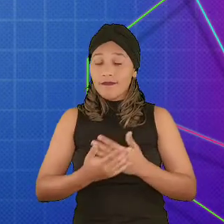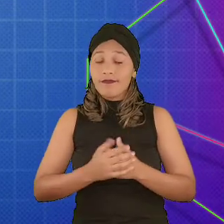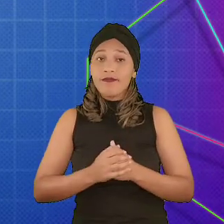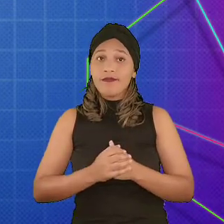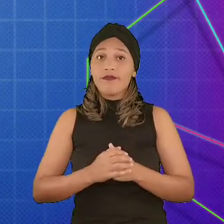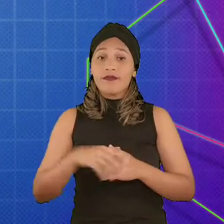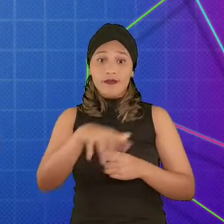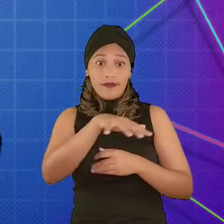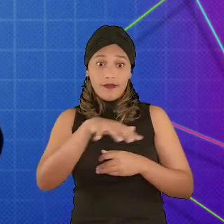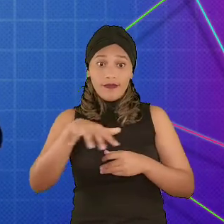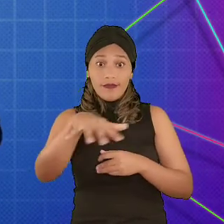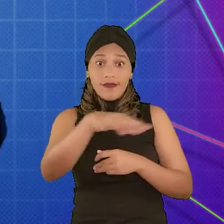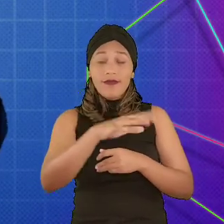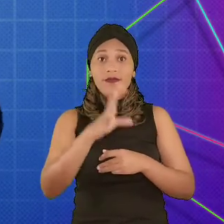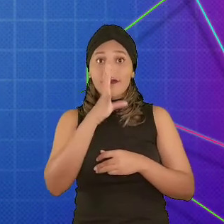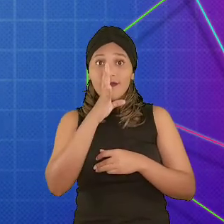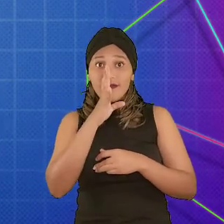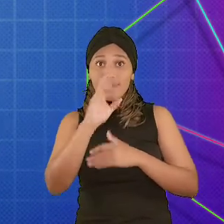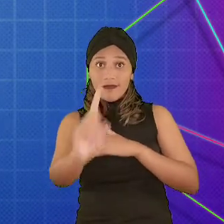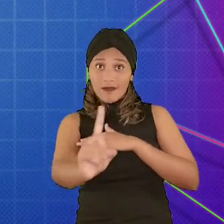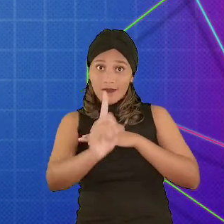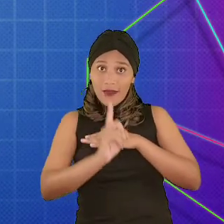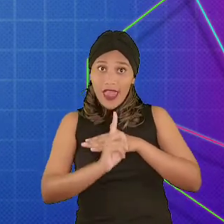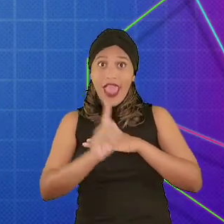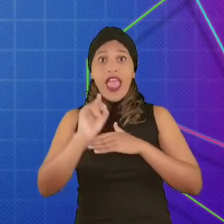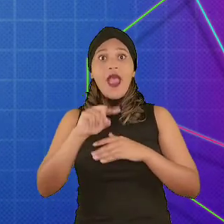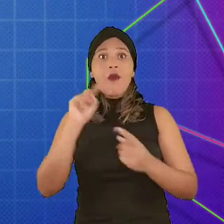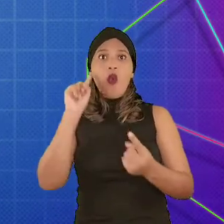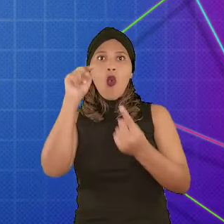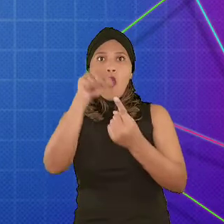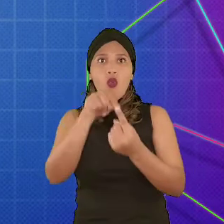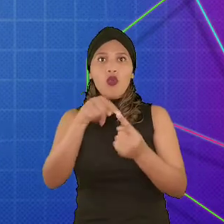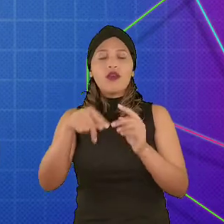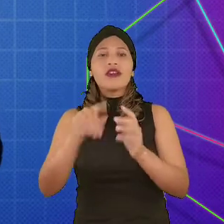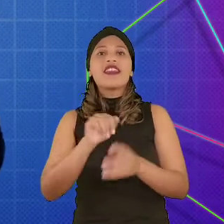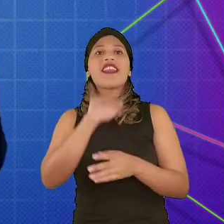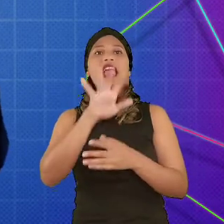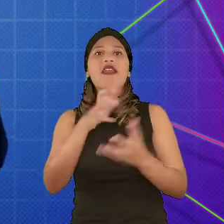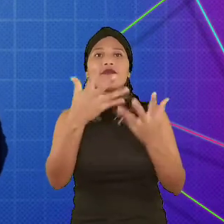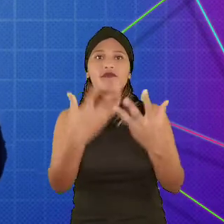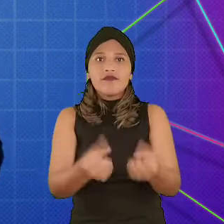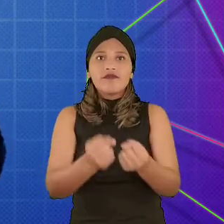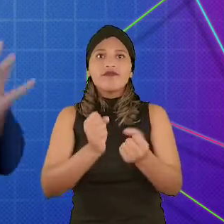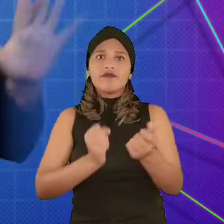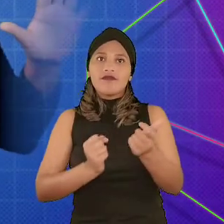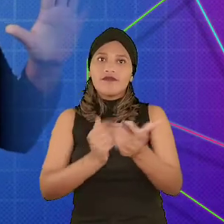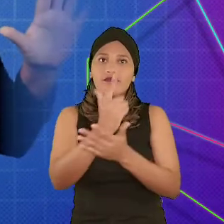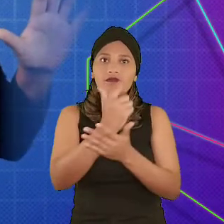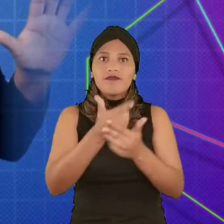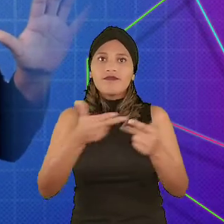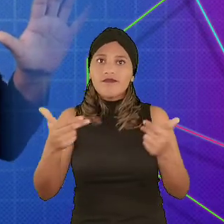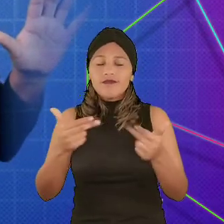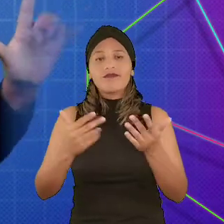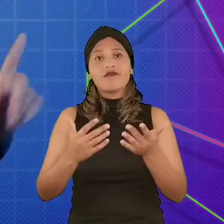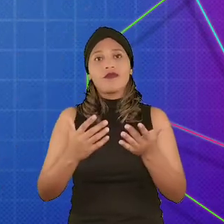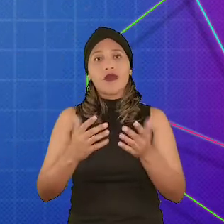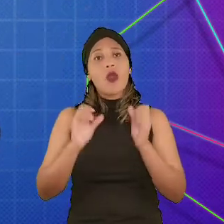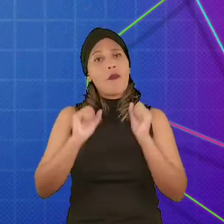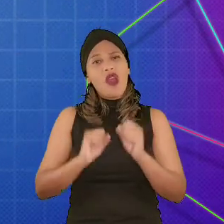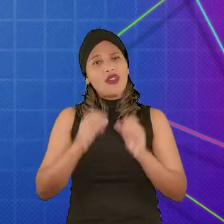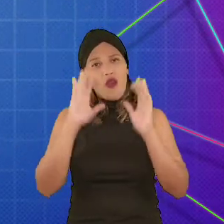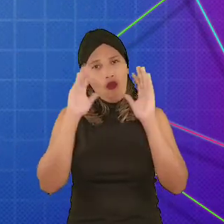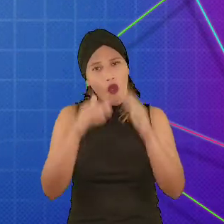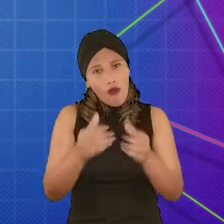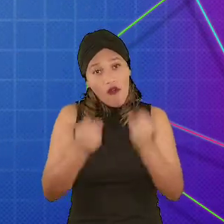O público-alvo é para quem o seu jogo é direcionado. Quem terá mais adesão? Você pode nem pensar nisso, mas